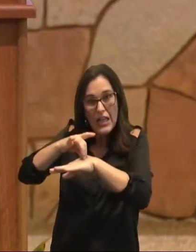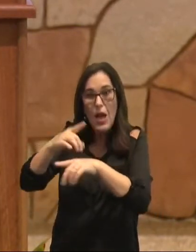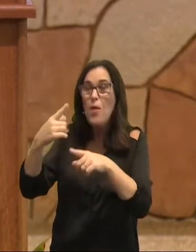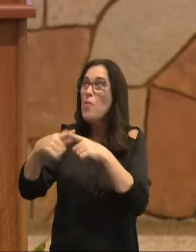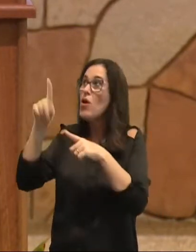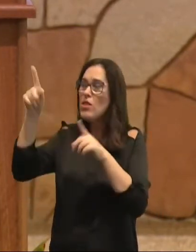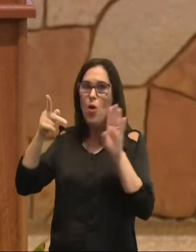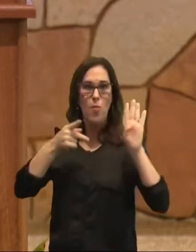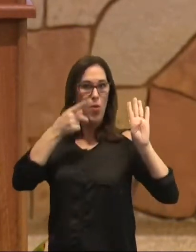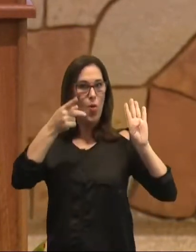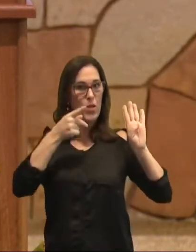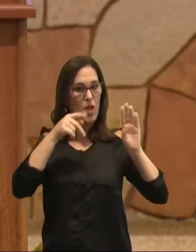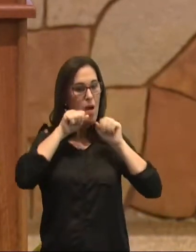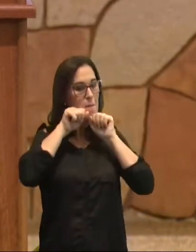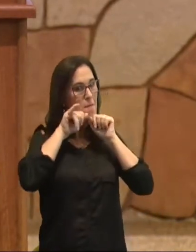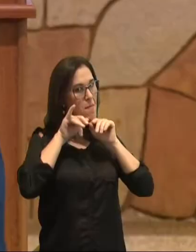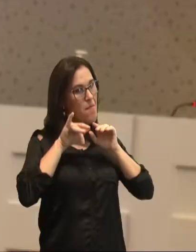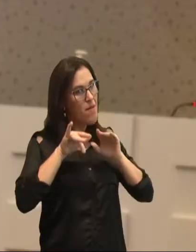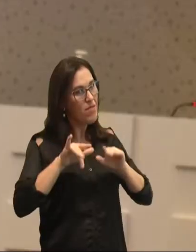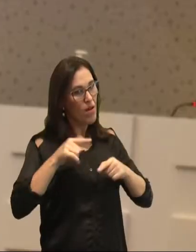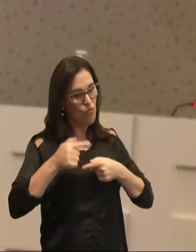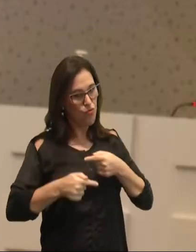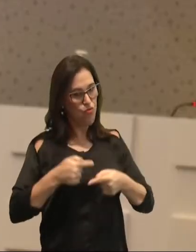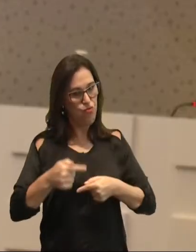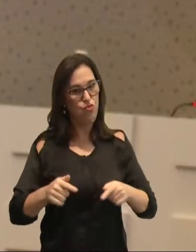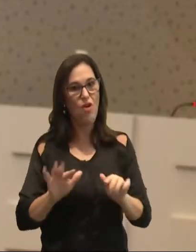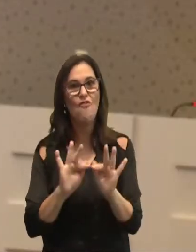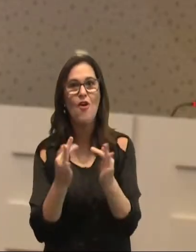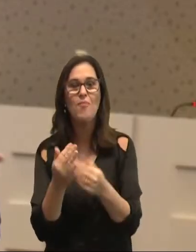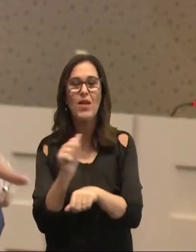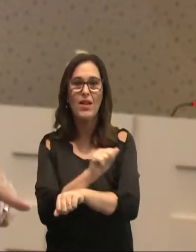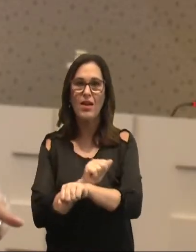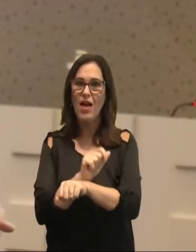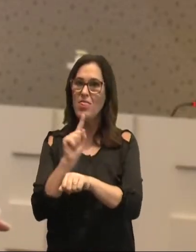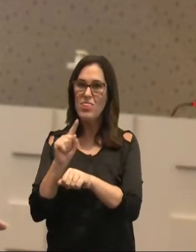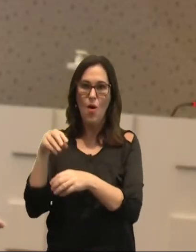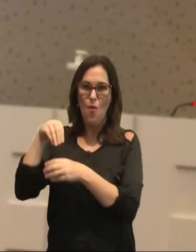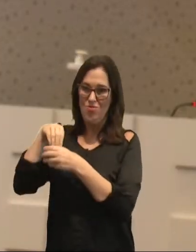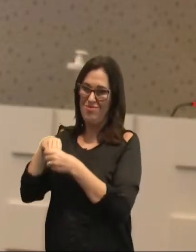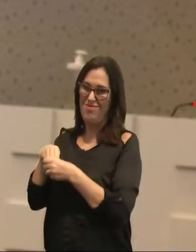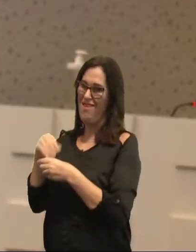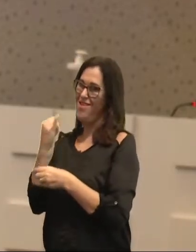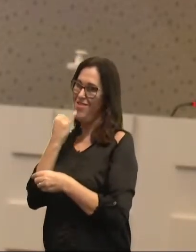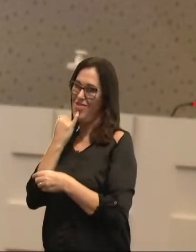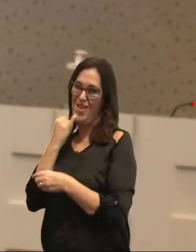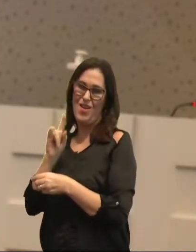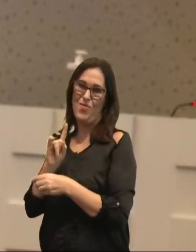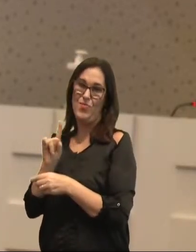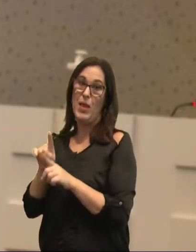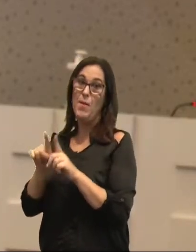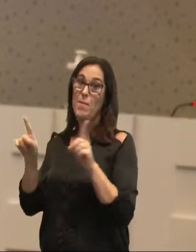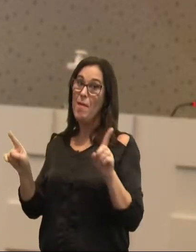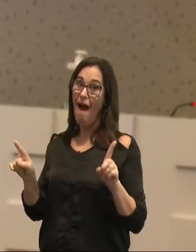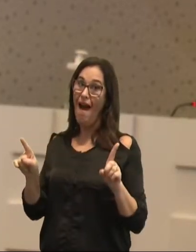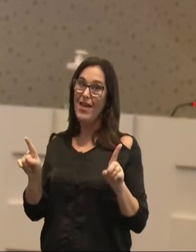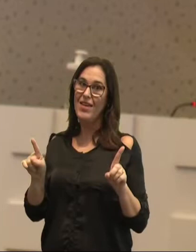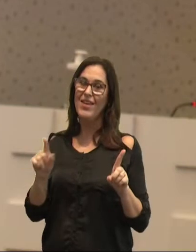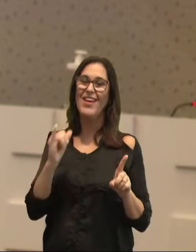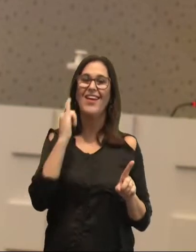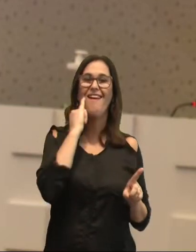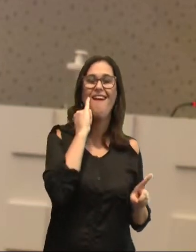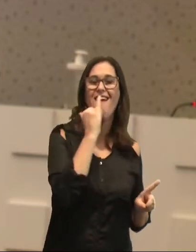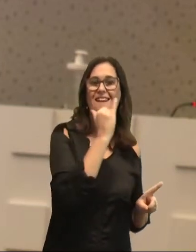que abençoaria, a descendência de Abraão, mas não em Ismael, e sim, em Isaac,